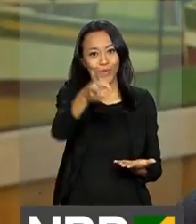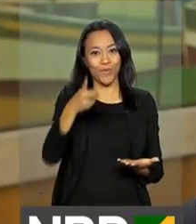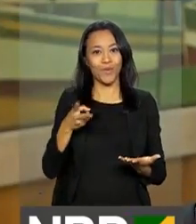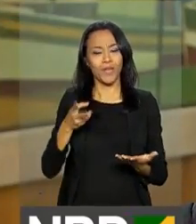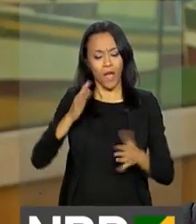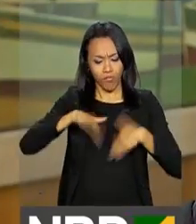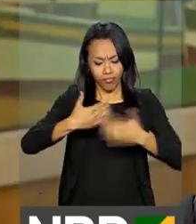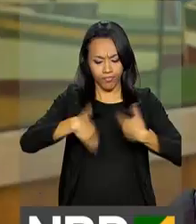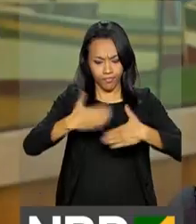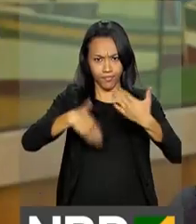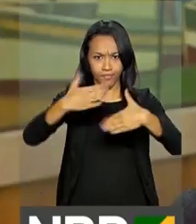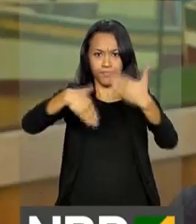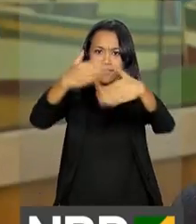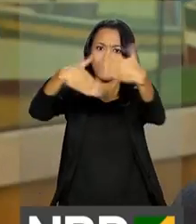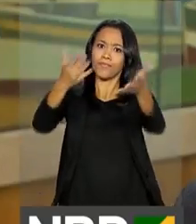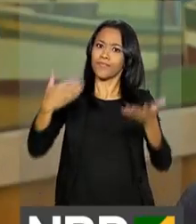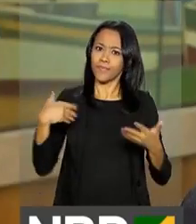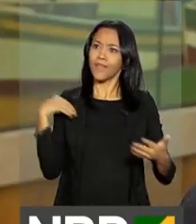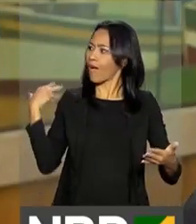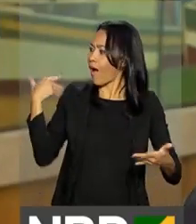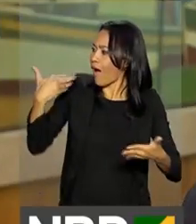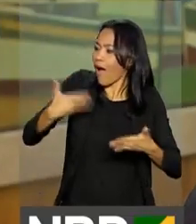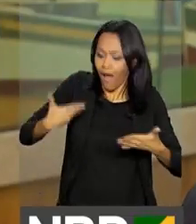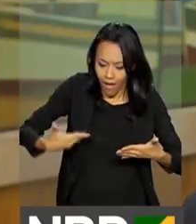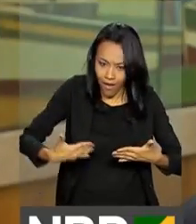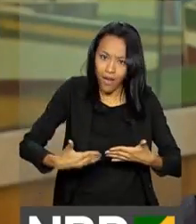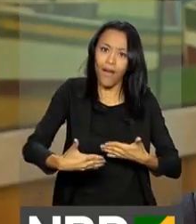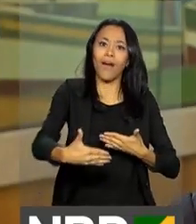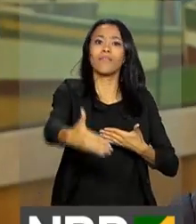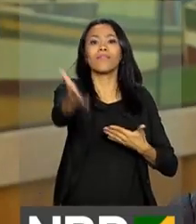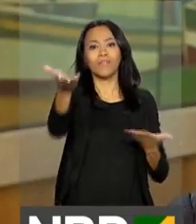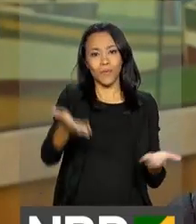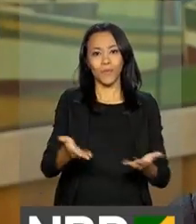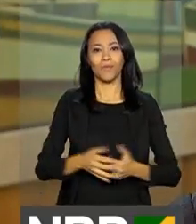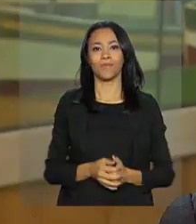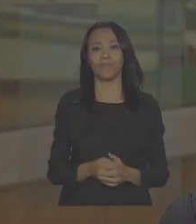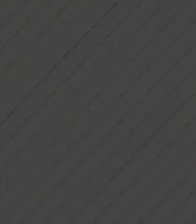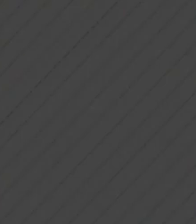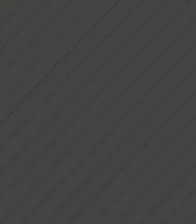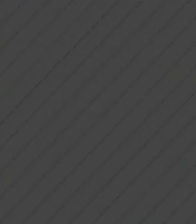a desenvolver-se como vem desenvolvendo até o presente momento.